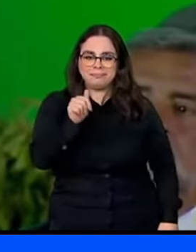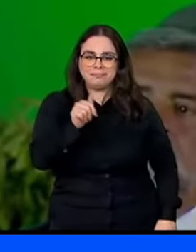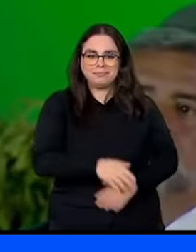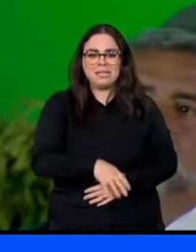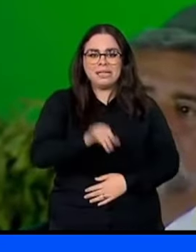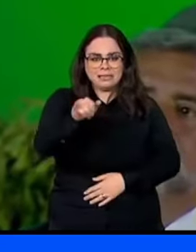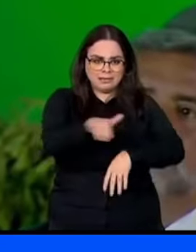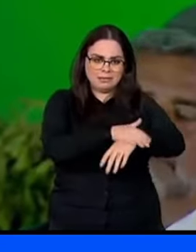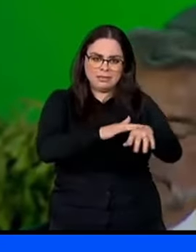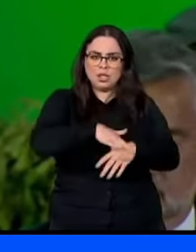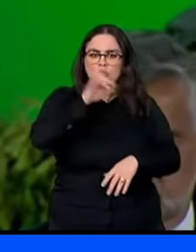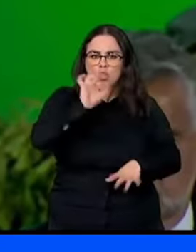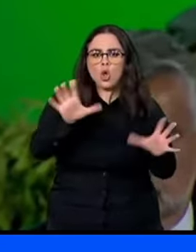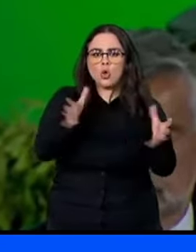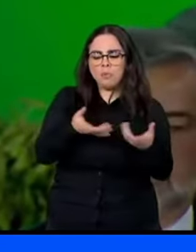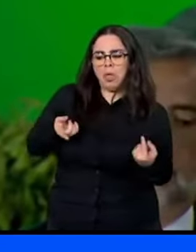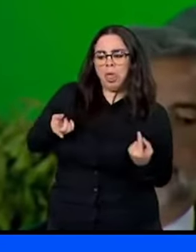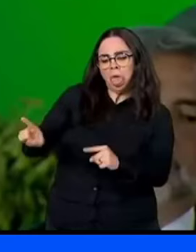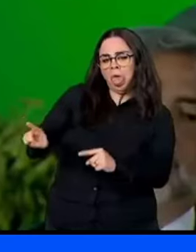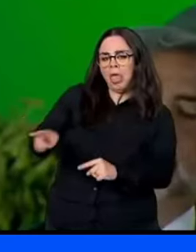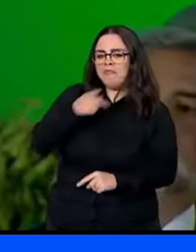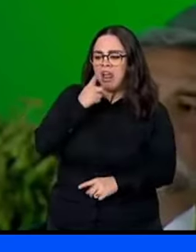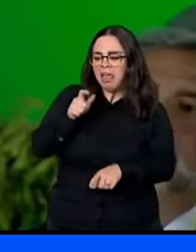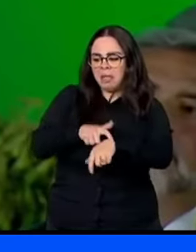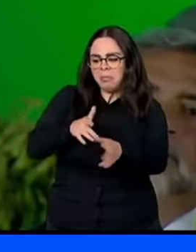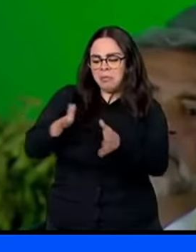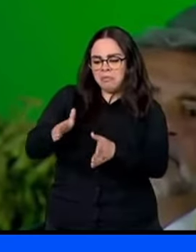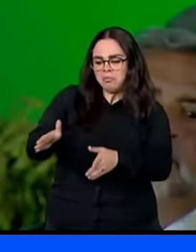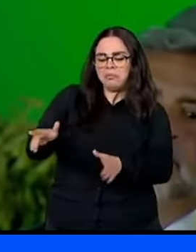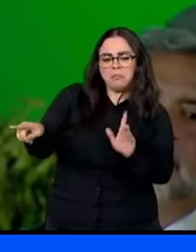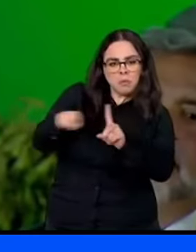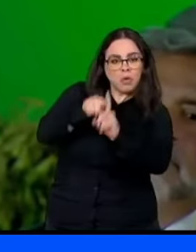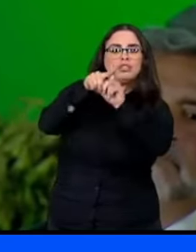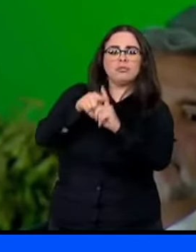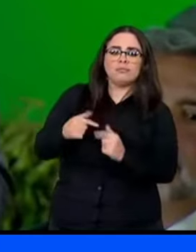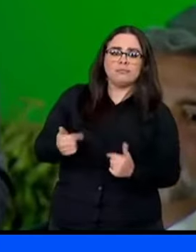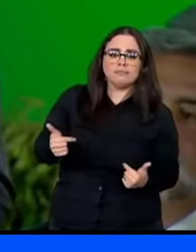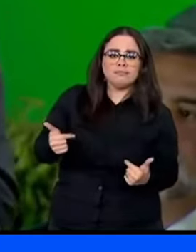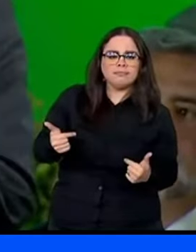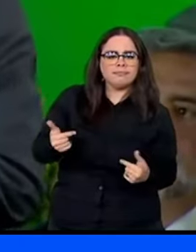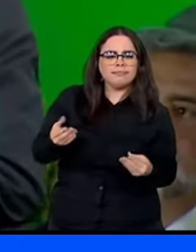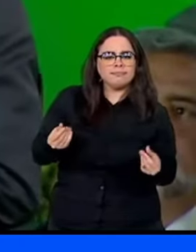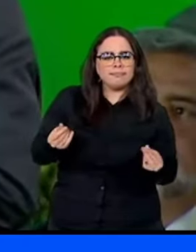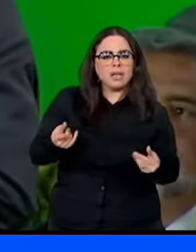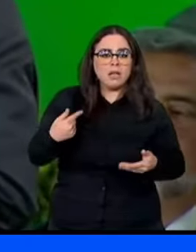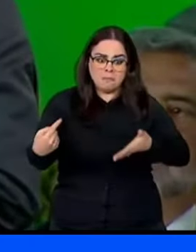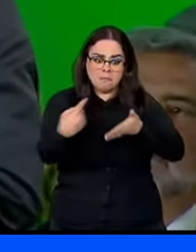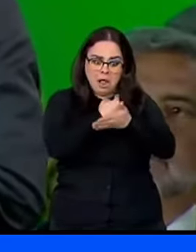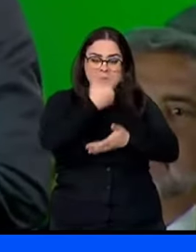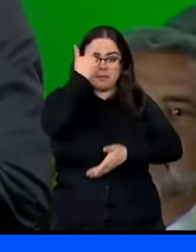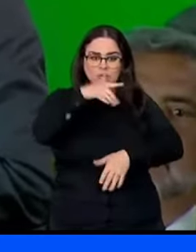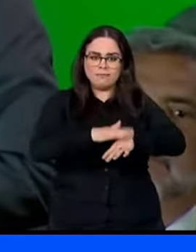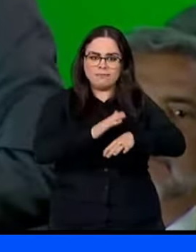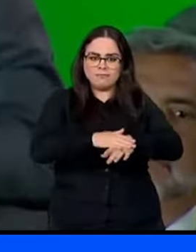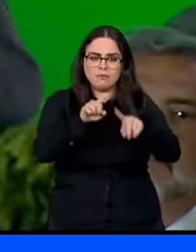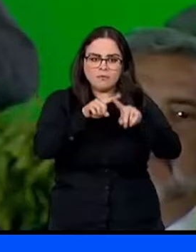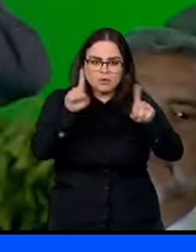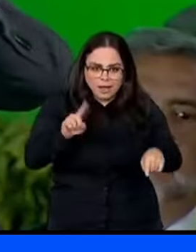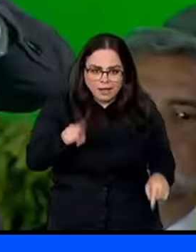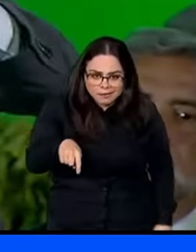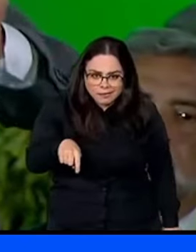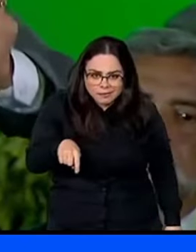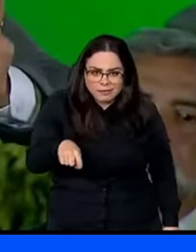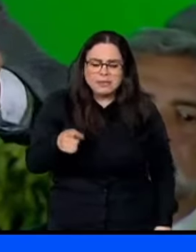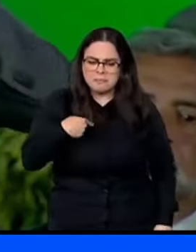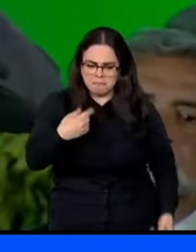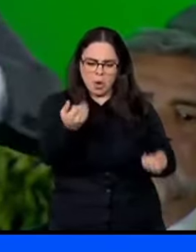só com um adversário Que pensa no curto prazo Também não vai dar nota Não é consultado nenhum trabalhador E eu só queria